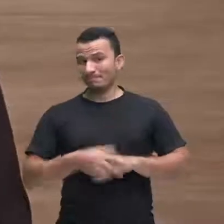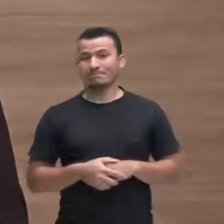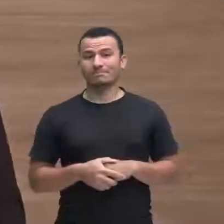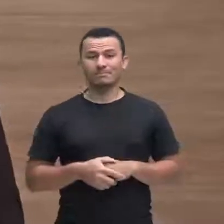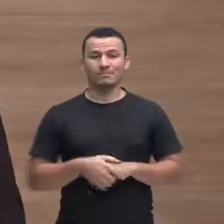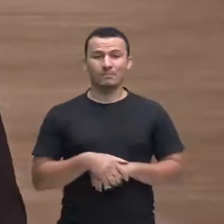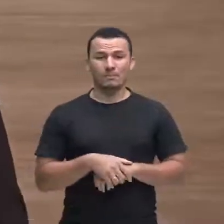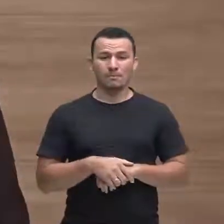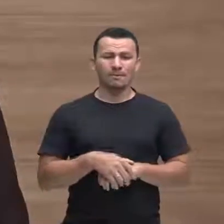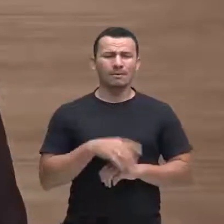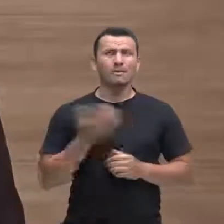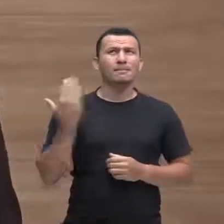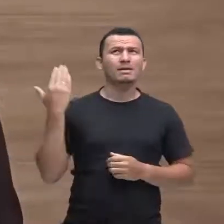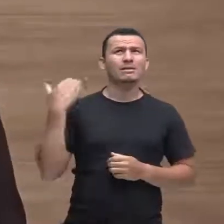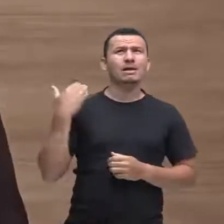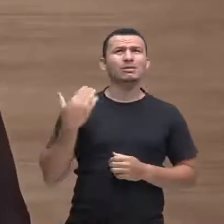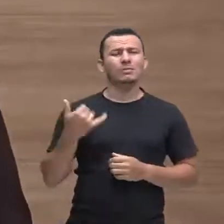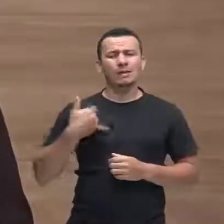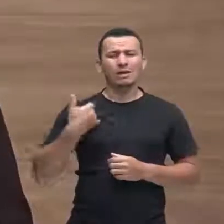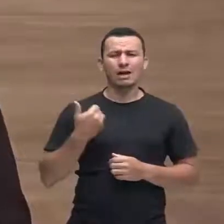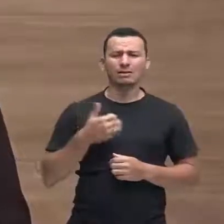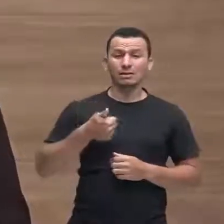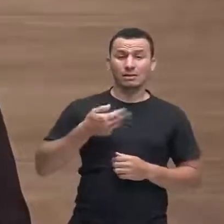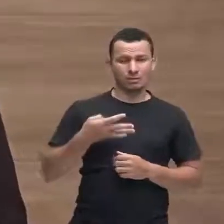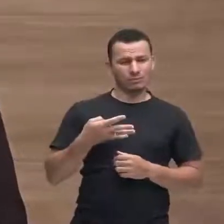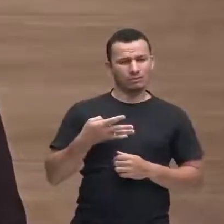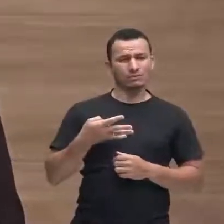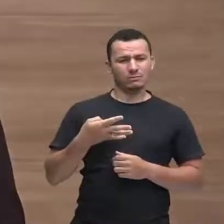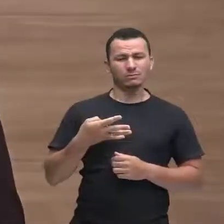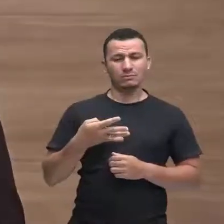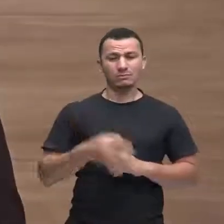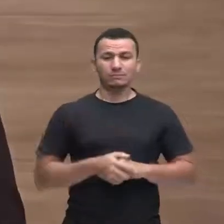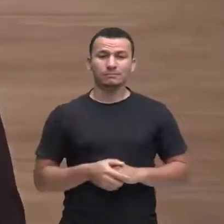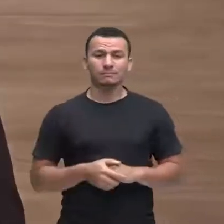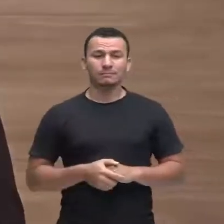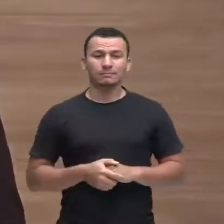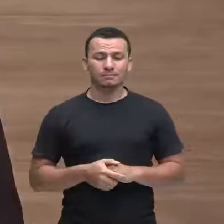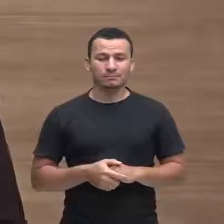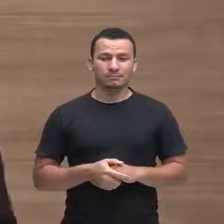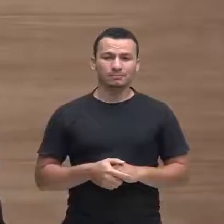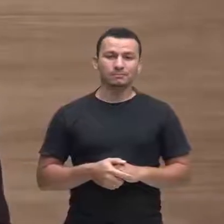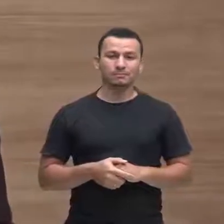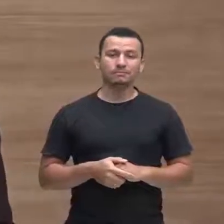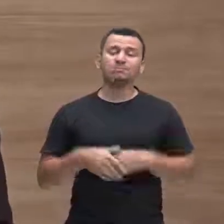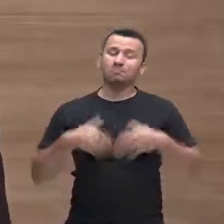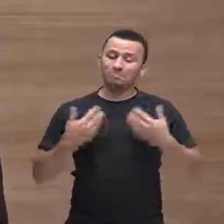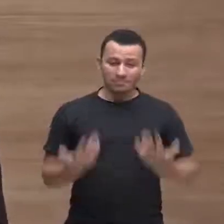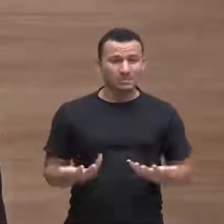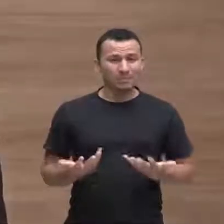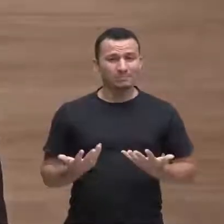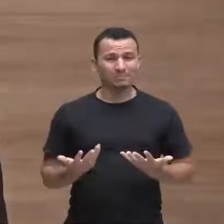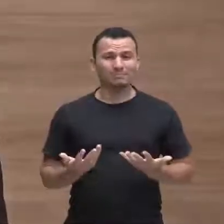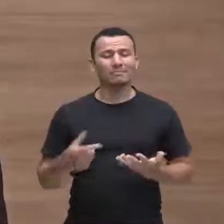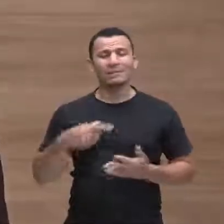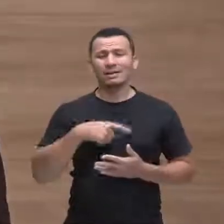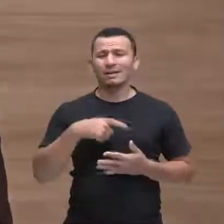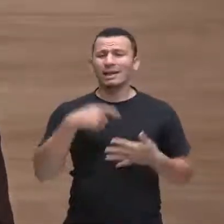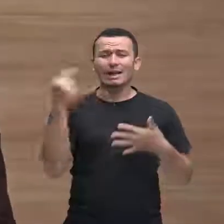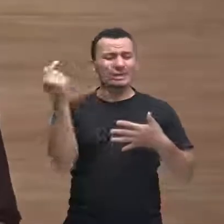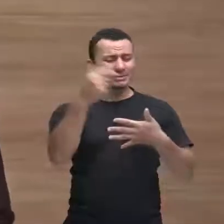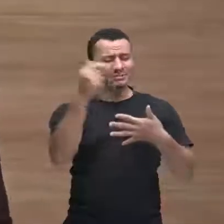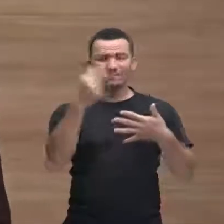14 anos de idade. Então, gente, existem várias questões